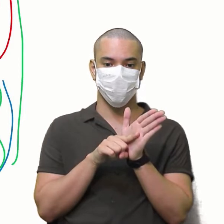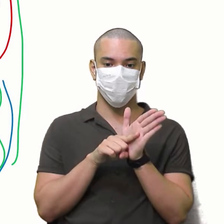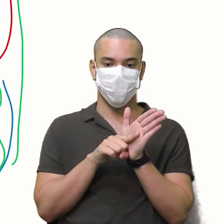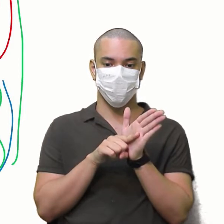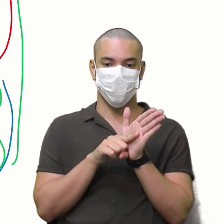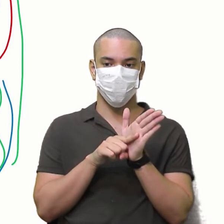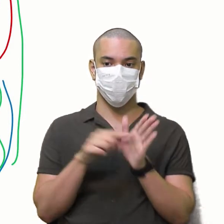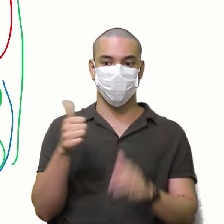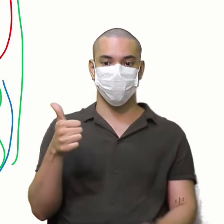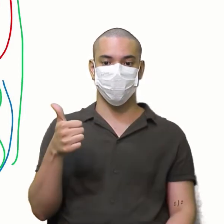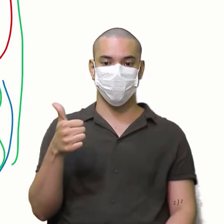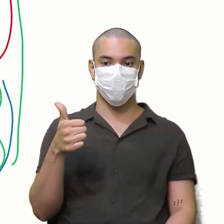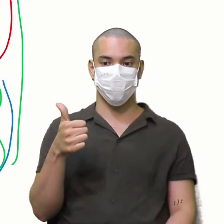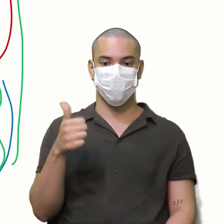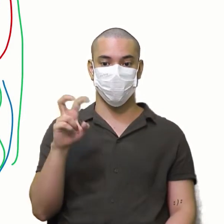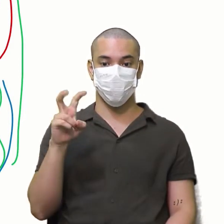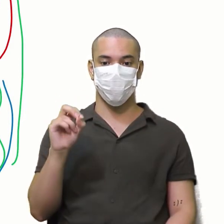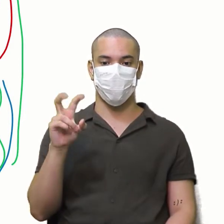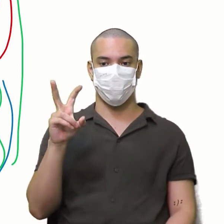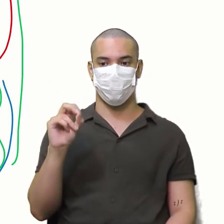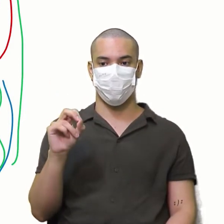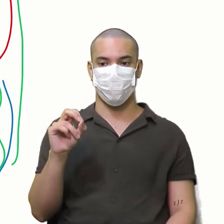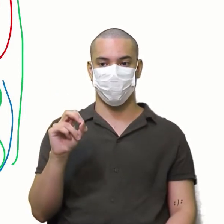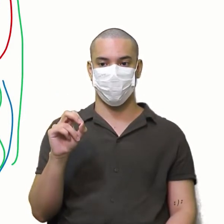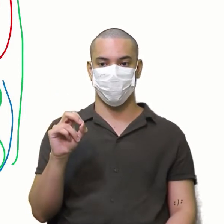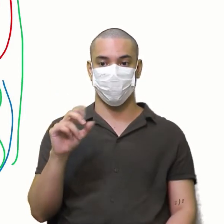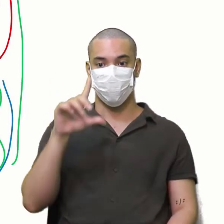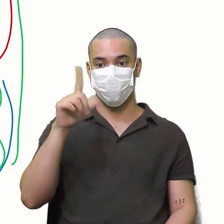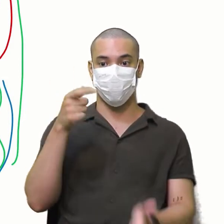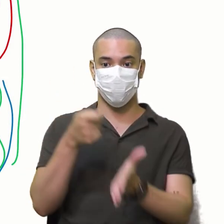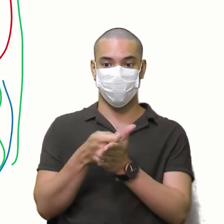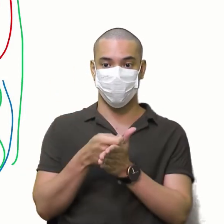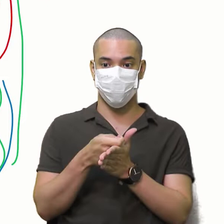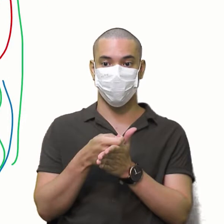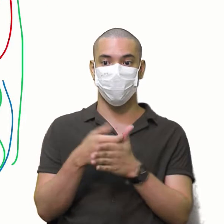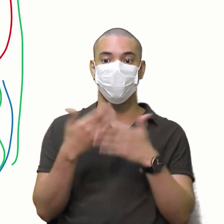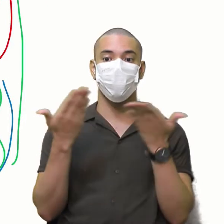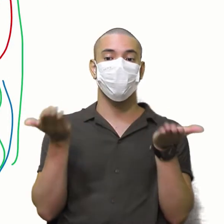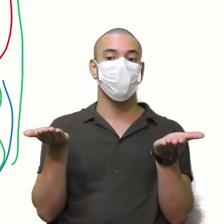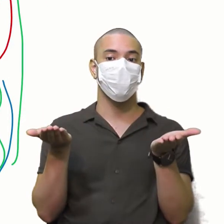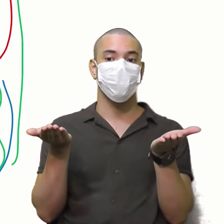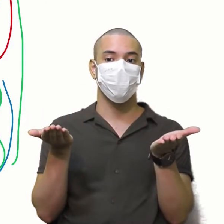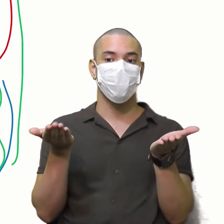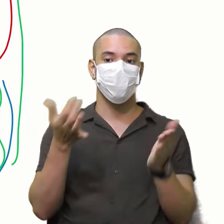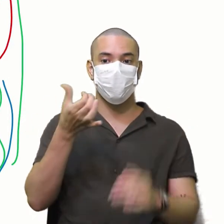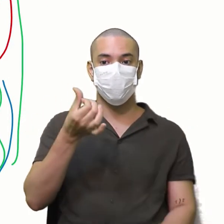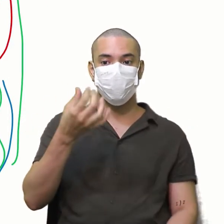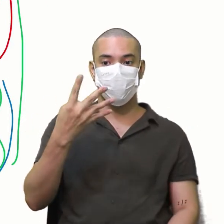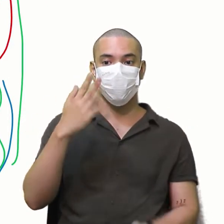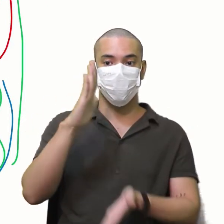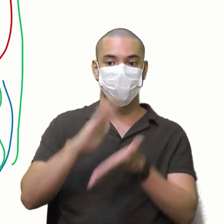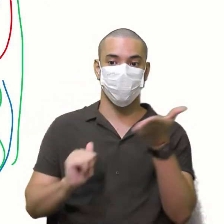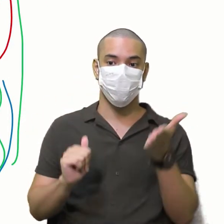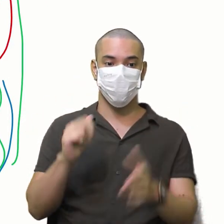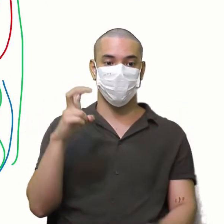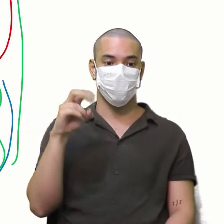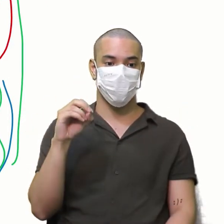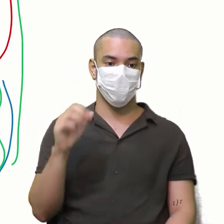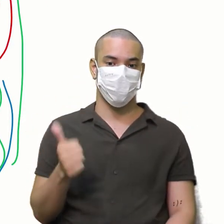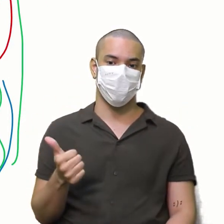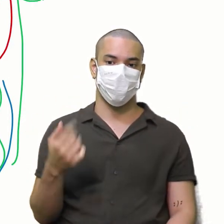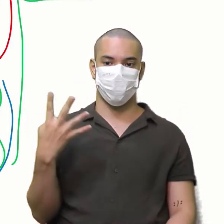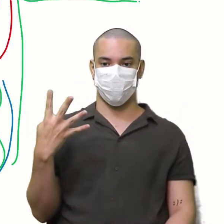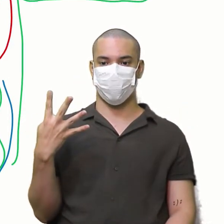Secundária 10 vezes 5 50 50 50 Determinante da matriz 64 Tira 50 14